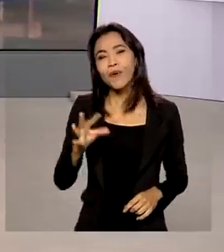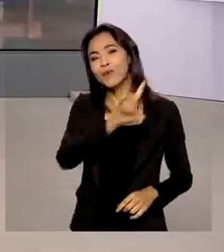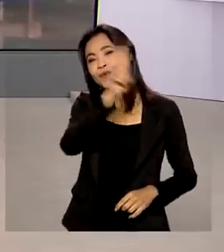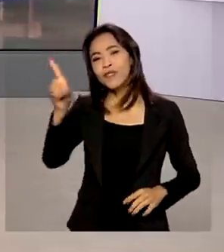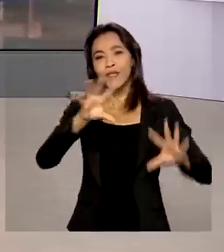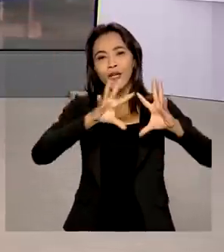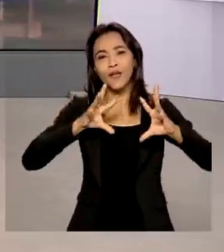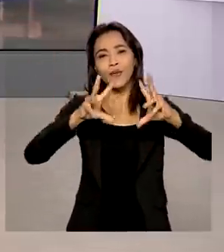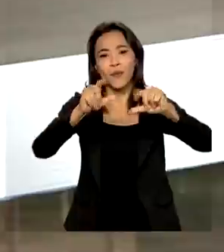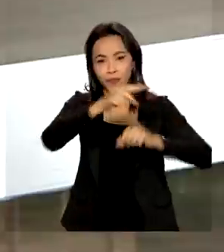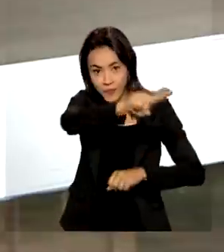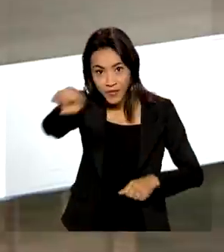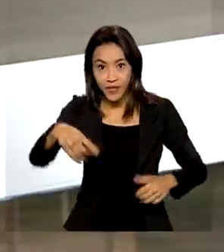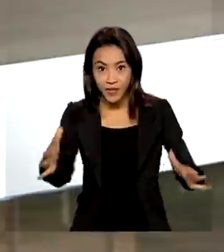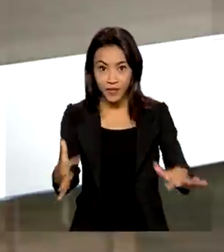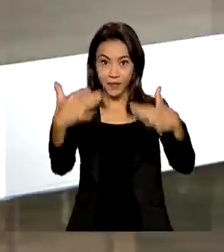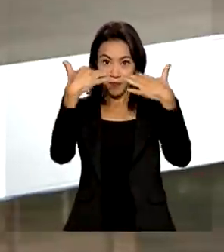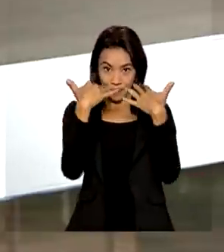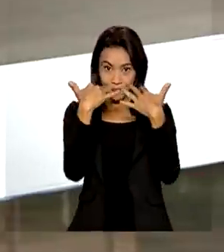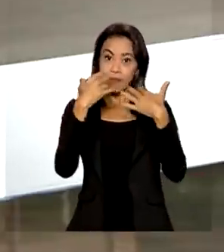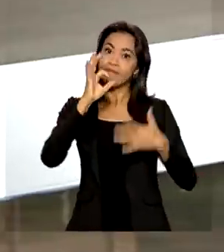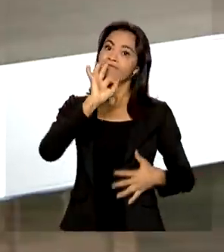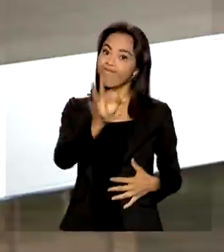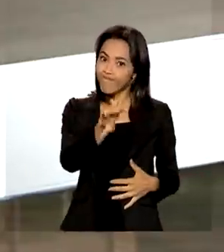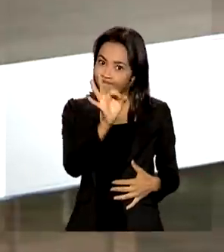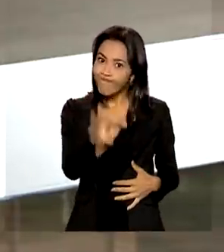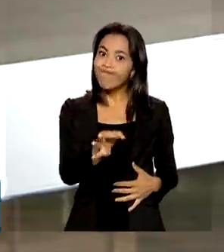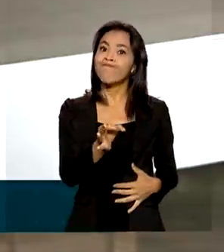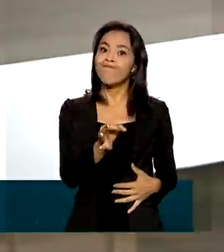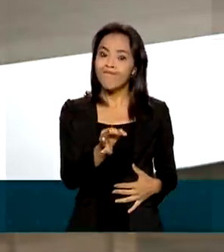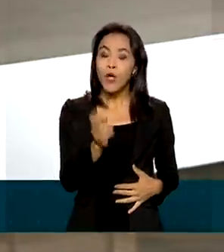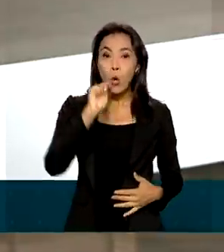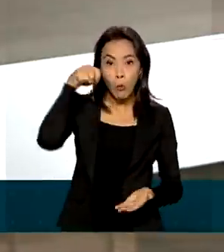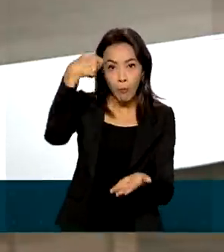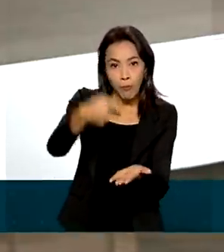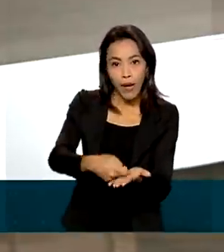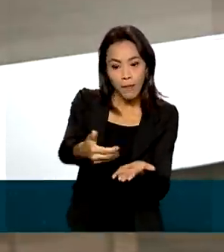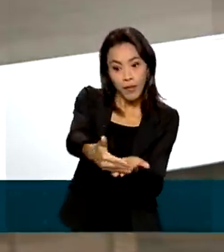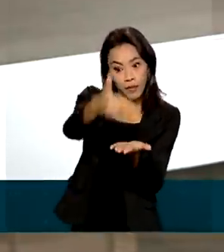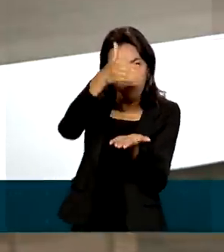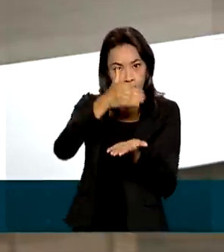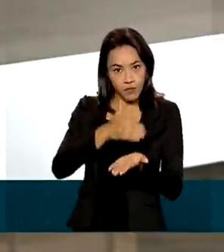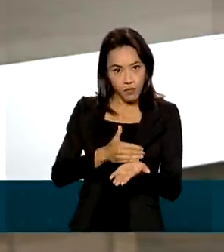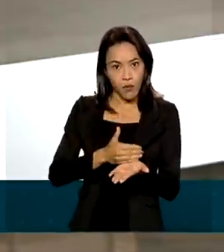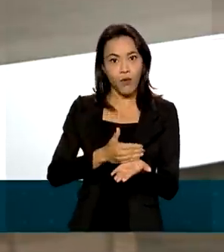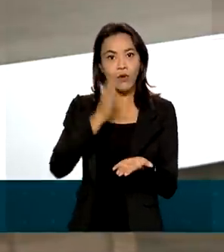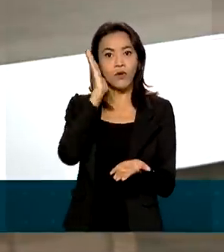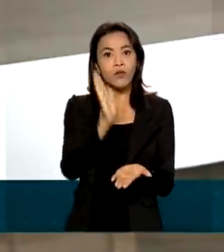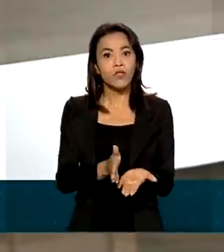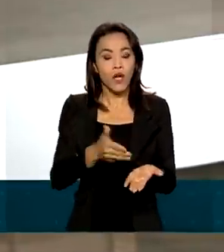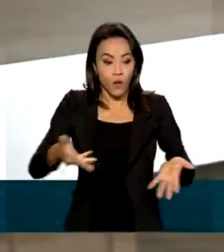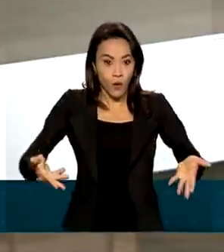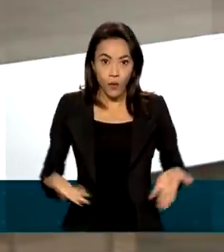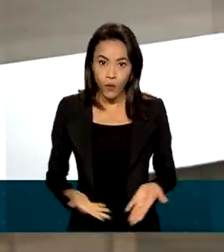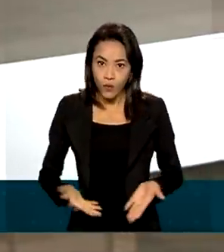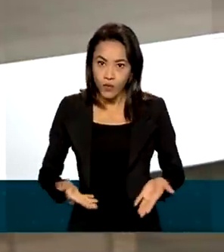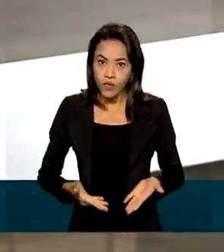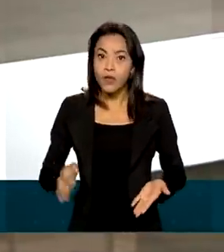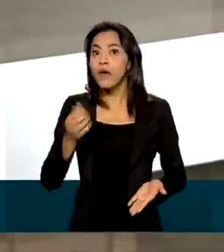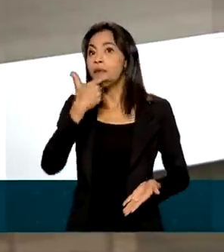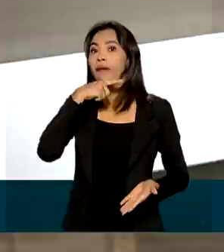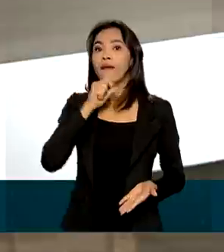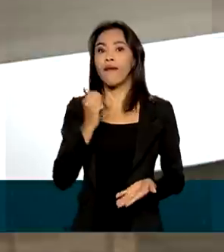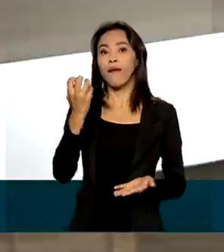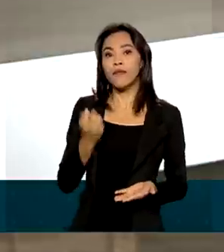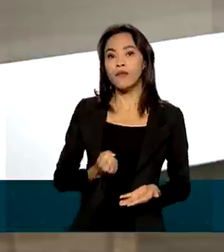Bom dia a todos que nos acompanham. É isso mesmo, o pagamento desse adiantamento começa a ser feito a partir de hoje para aqueles que